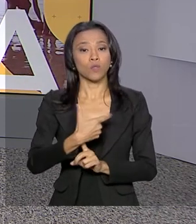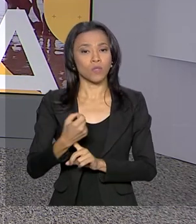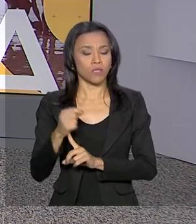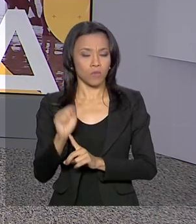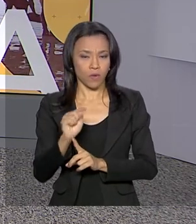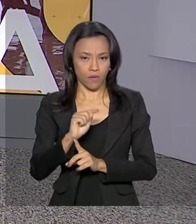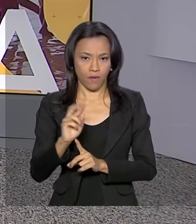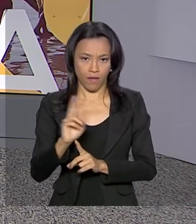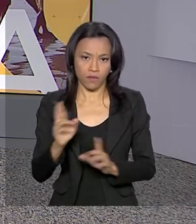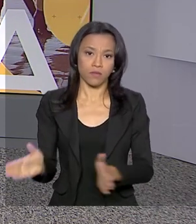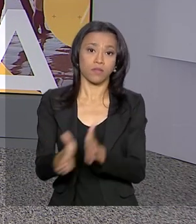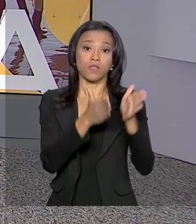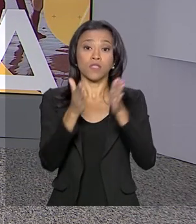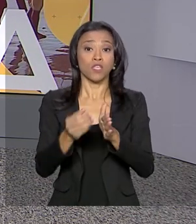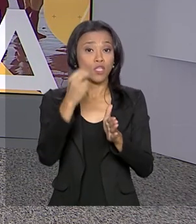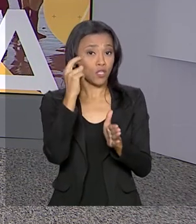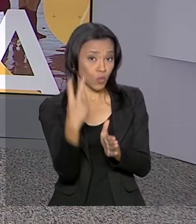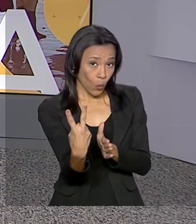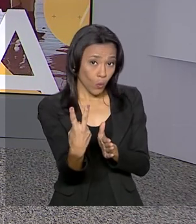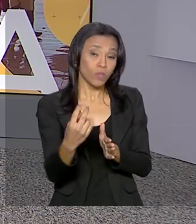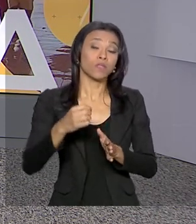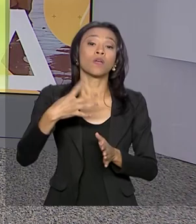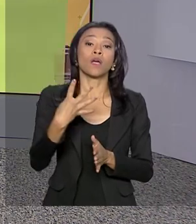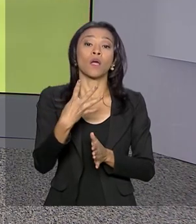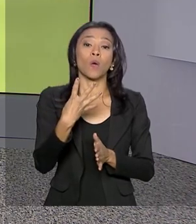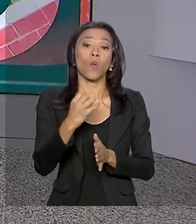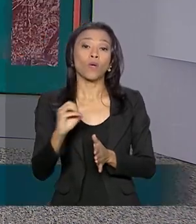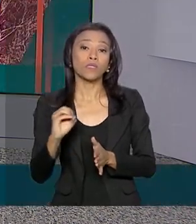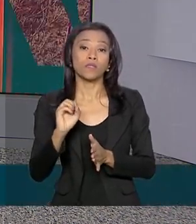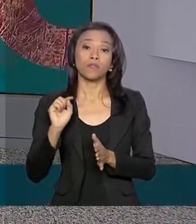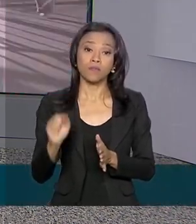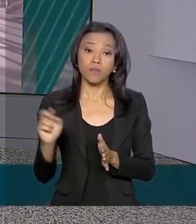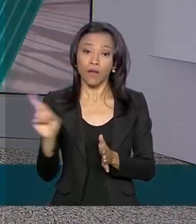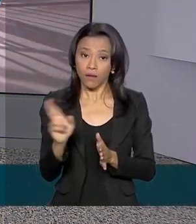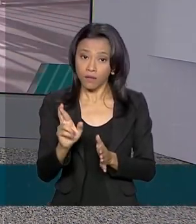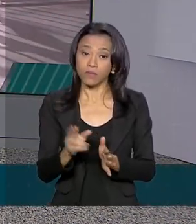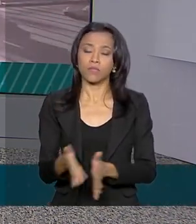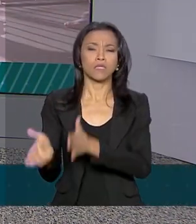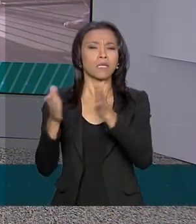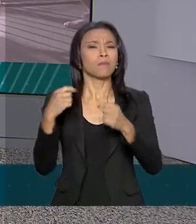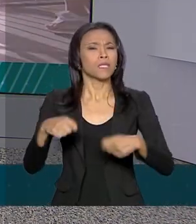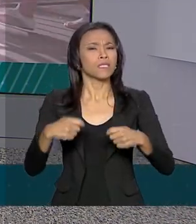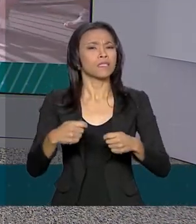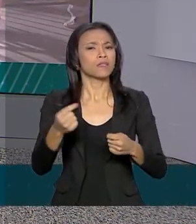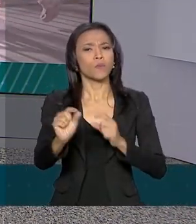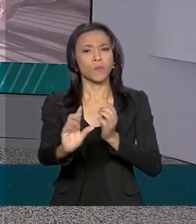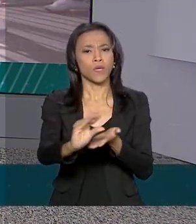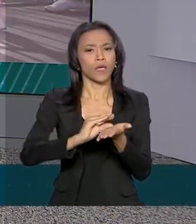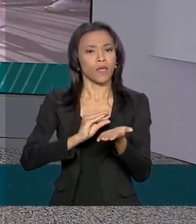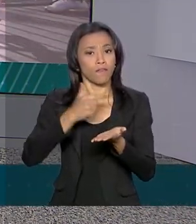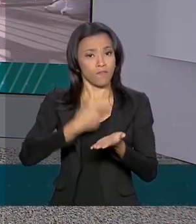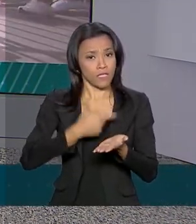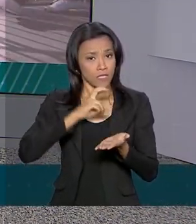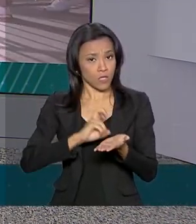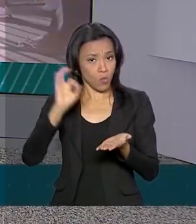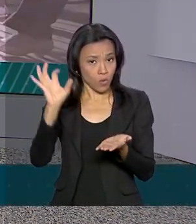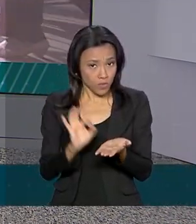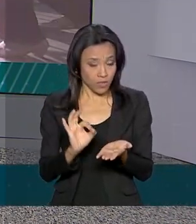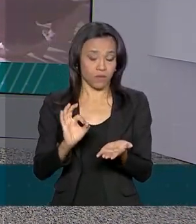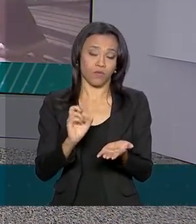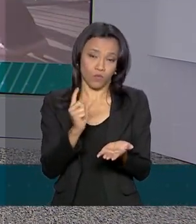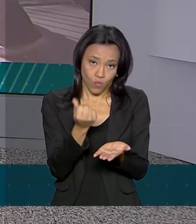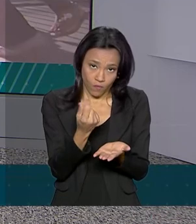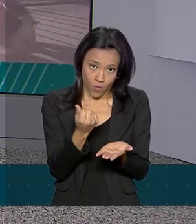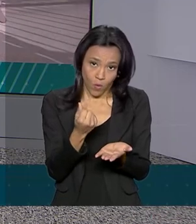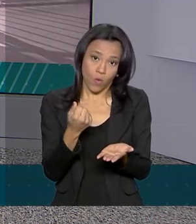dois 400 mil reais. Os selecionados precisam dar em contrapartida 25% do valor recebido. As